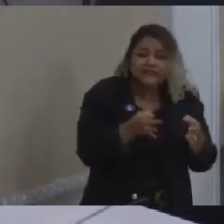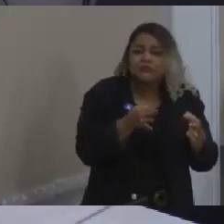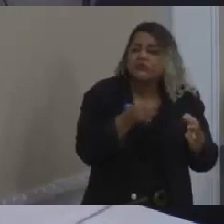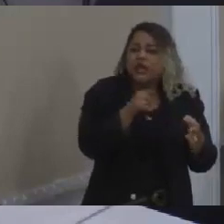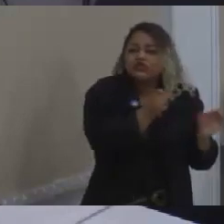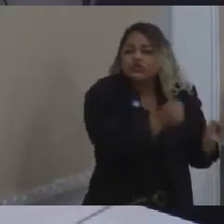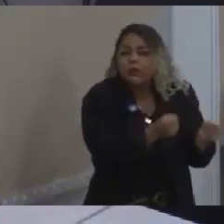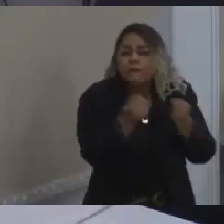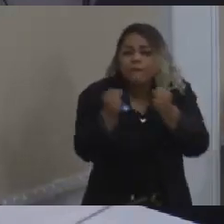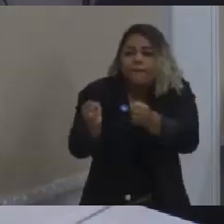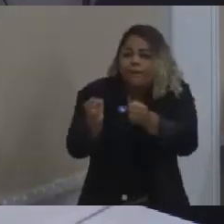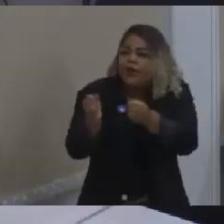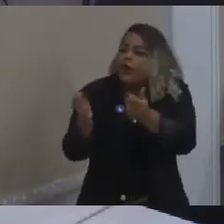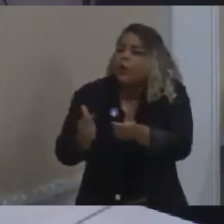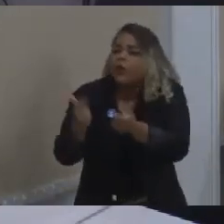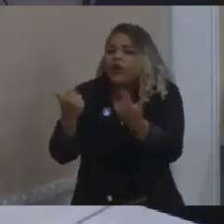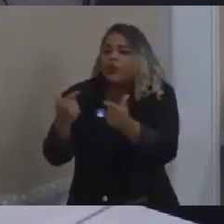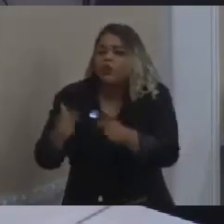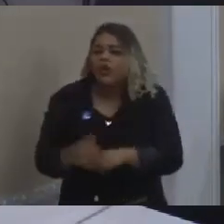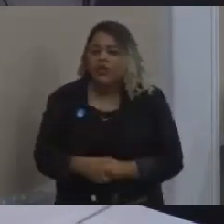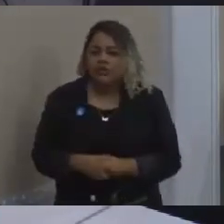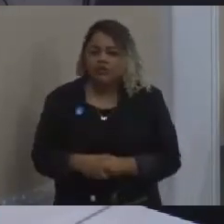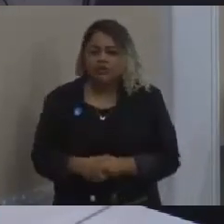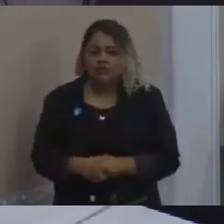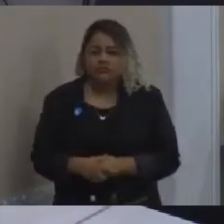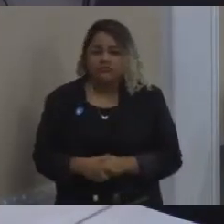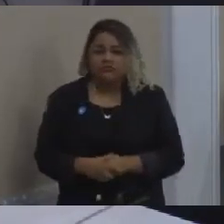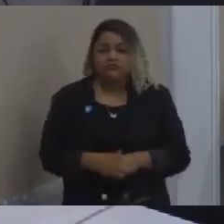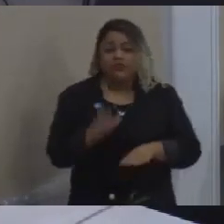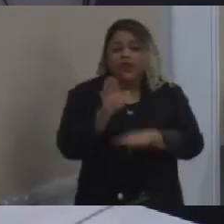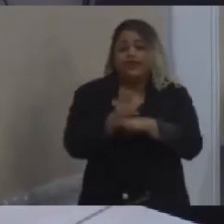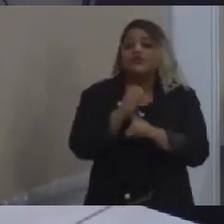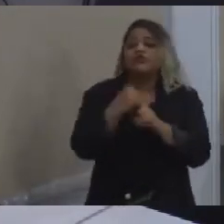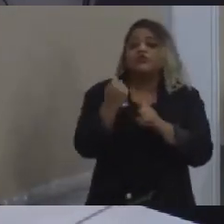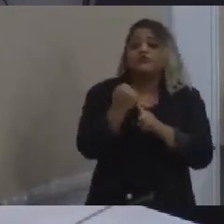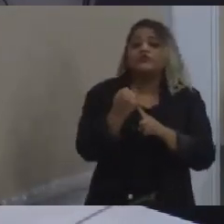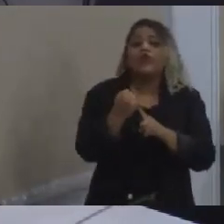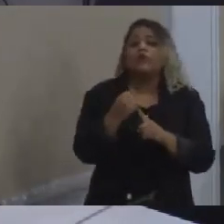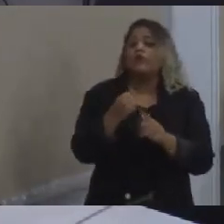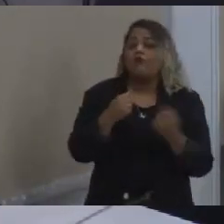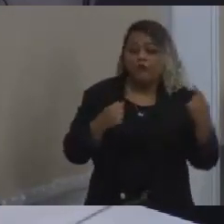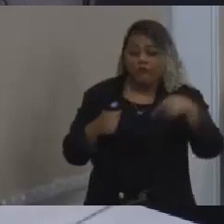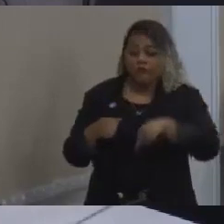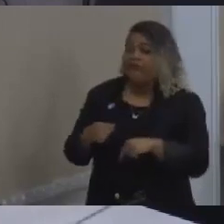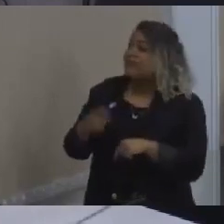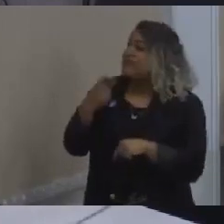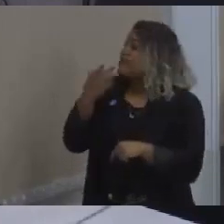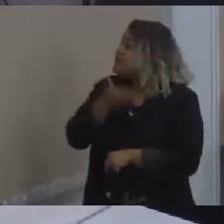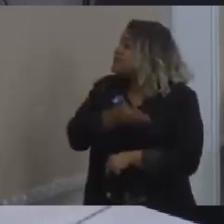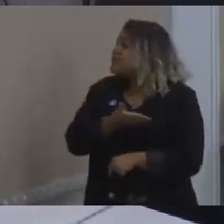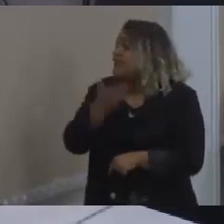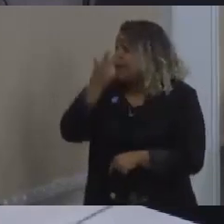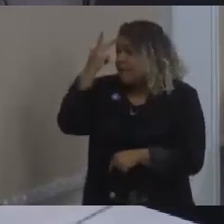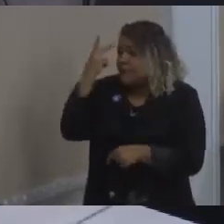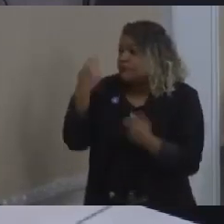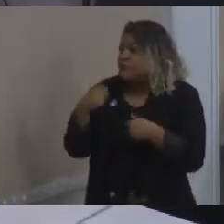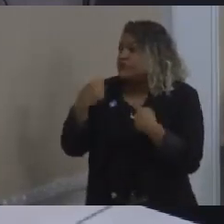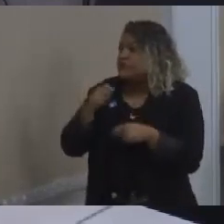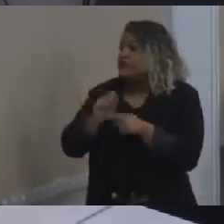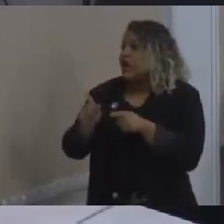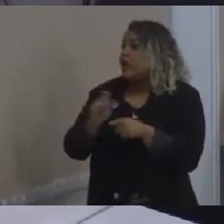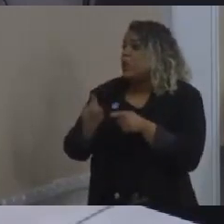levá-la. Os assistentes sociais estão chegando e falando o seguinte, olha, eu quero... Essa pessoa precisa do aluguel social.